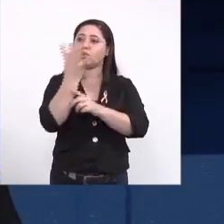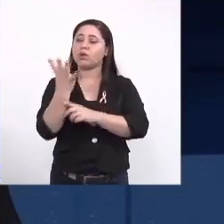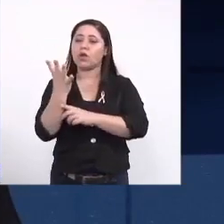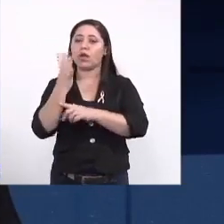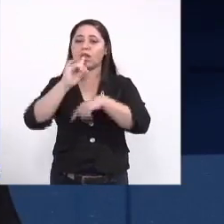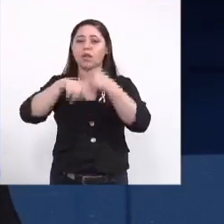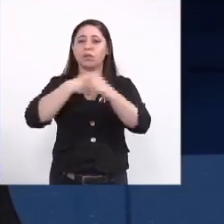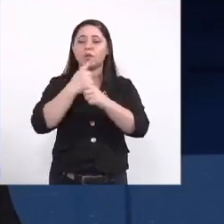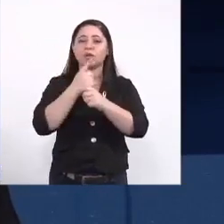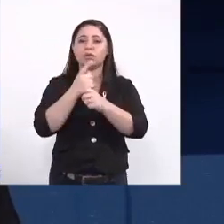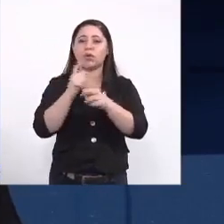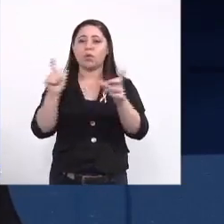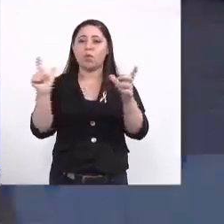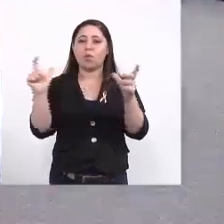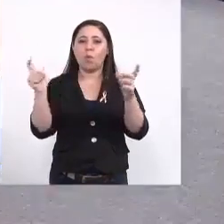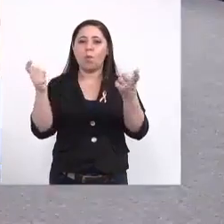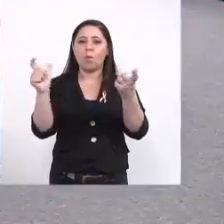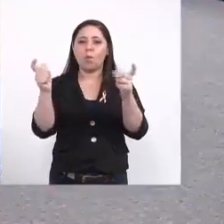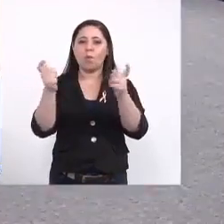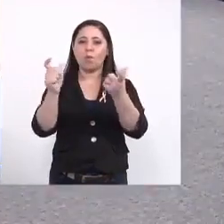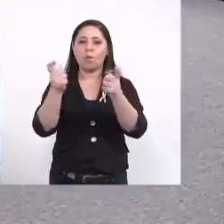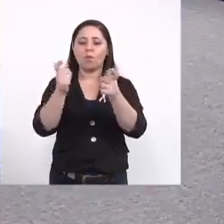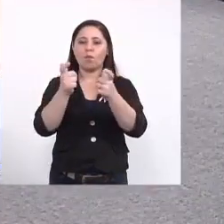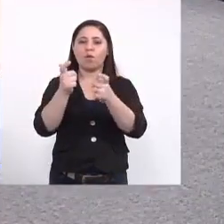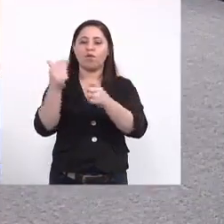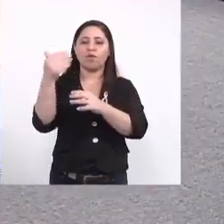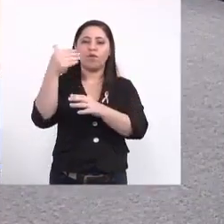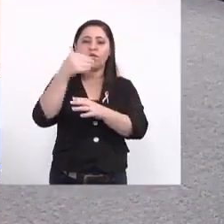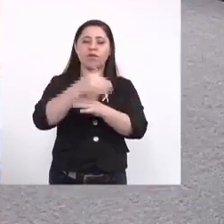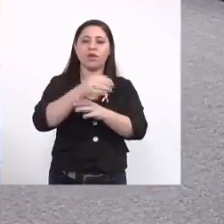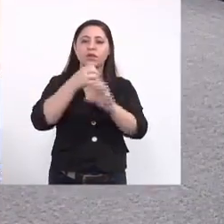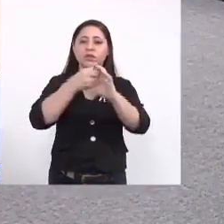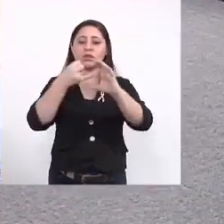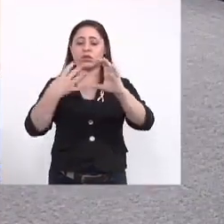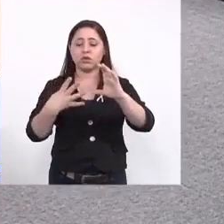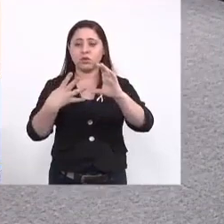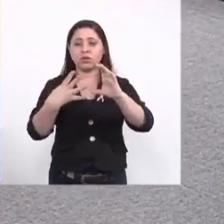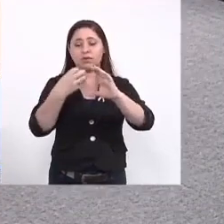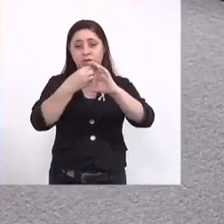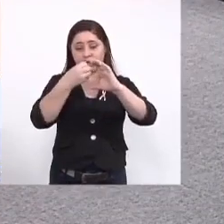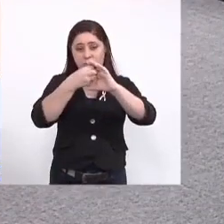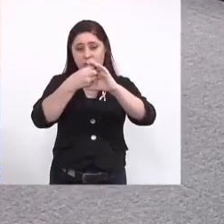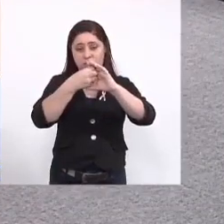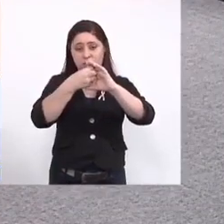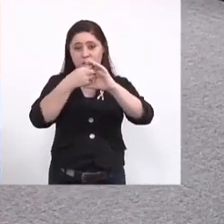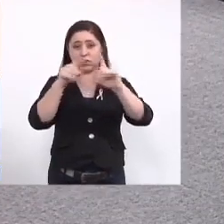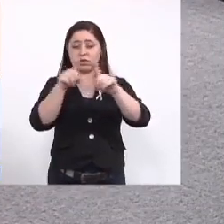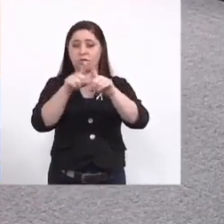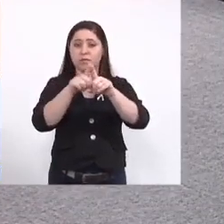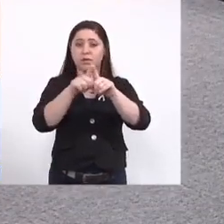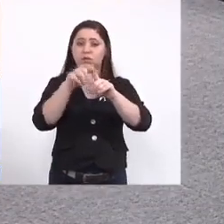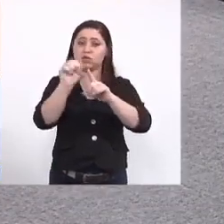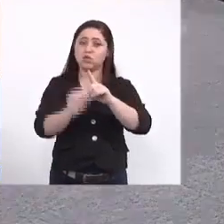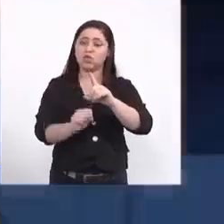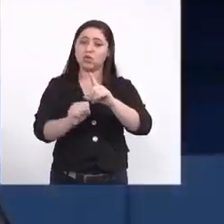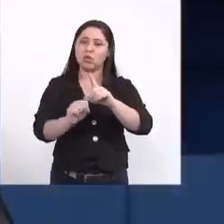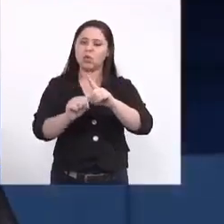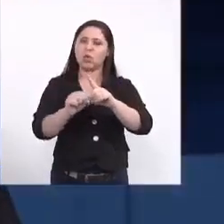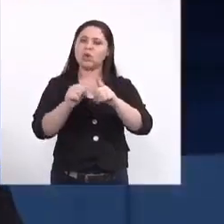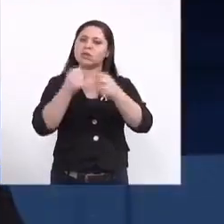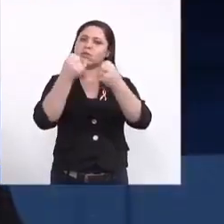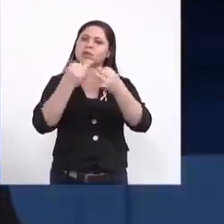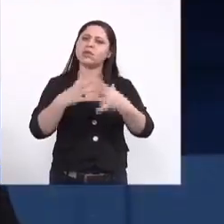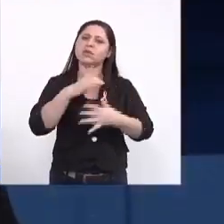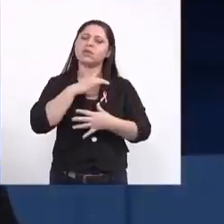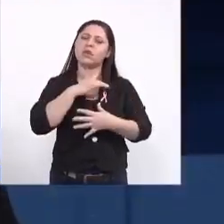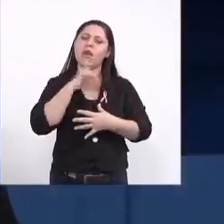aí com uma quantidade bem reduzida de casos vem região centro-oeste e região sul e aí uma das explicações uma das hipóteses